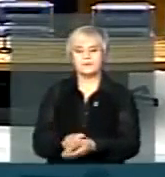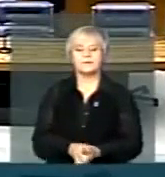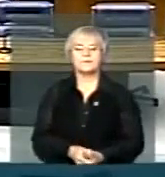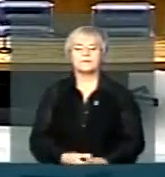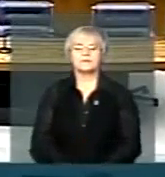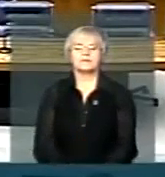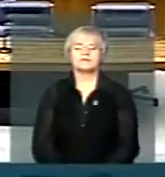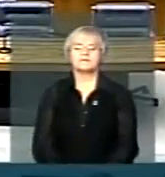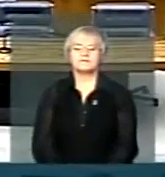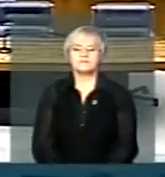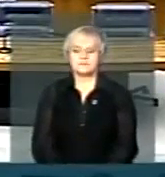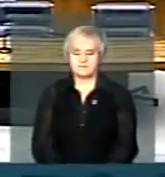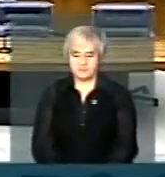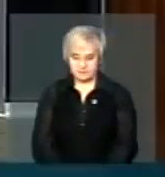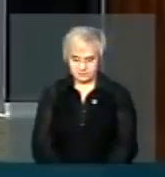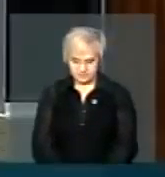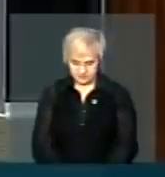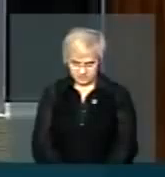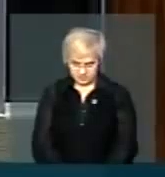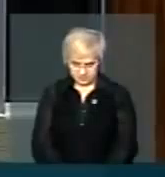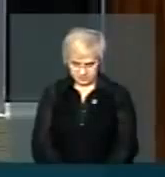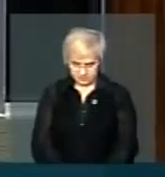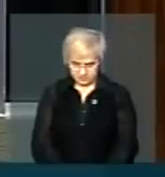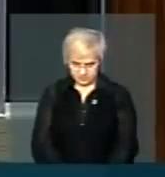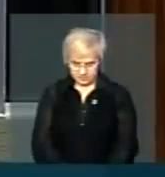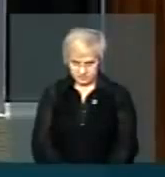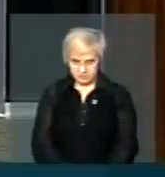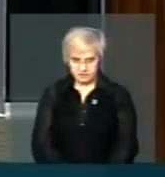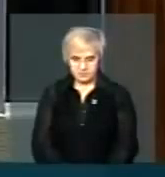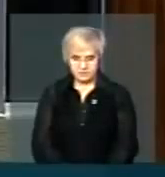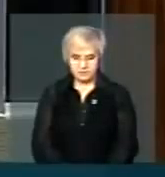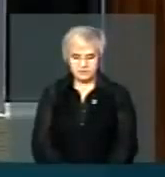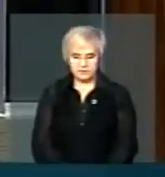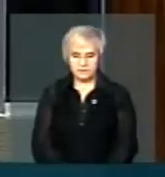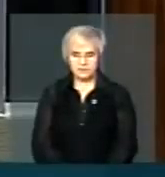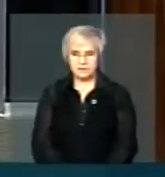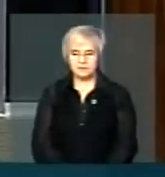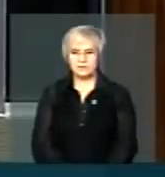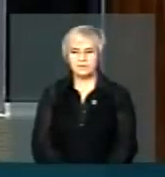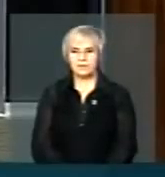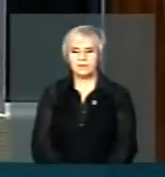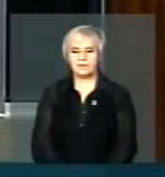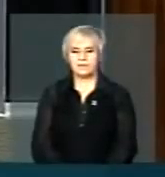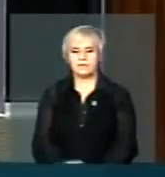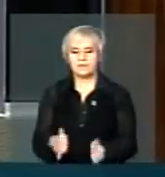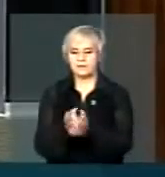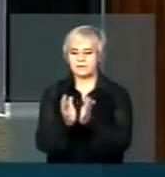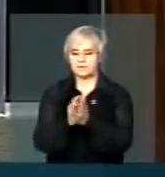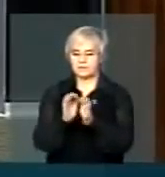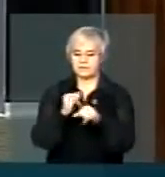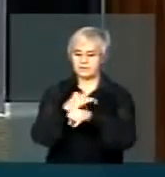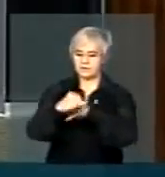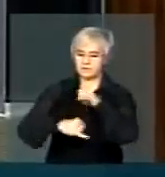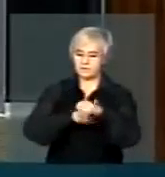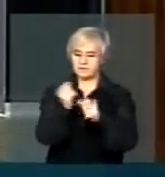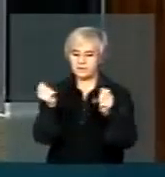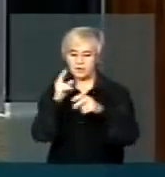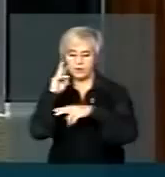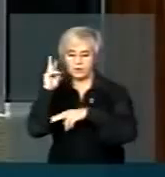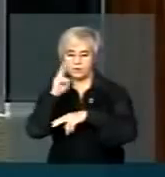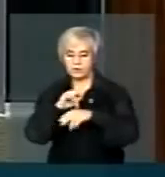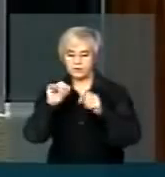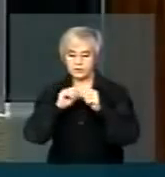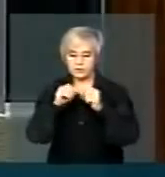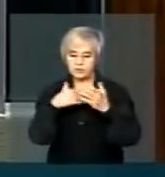Eu agradeço a Vossa Excelência e eu peço a divulgação desse pronunciamento e que os internautas possam ver e